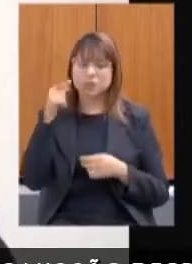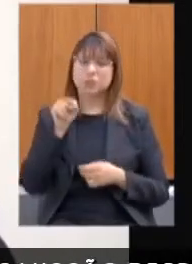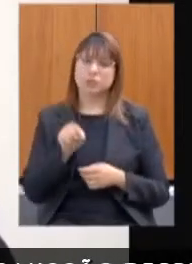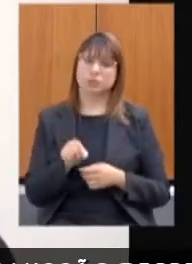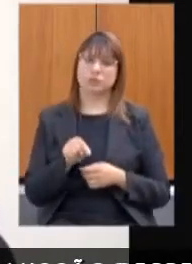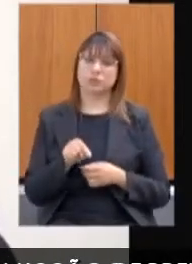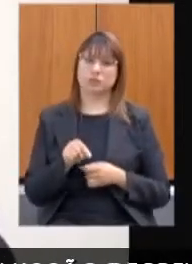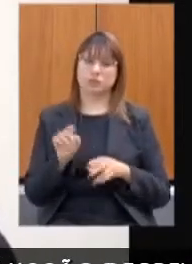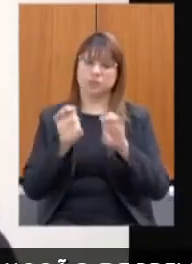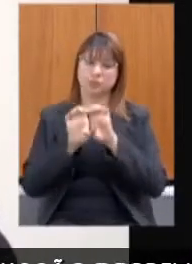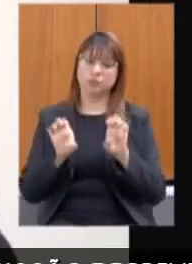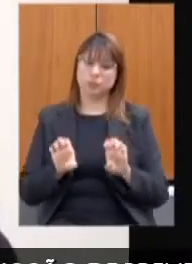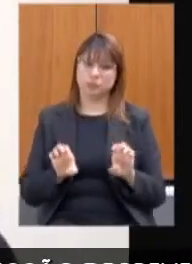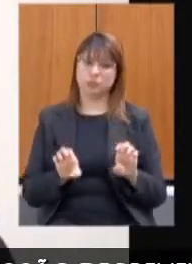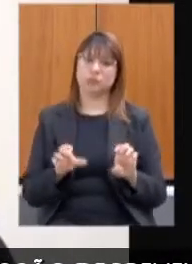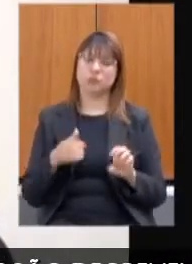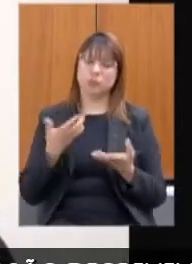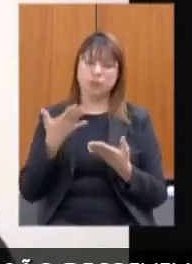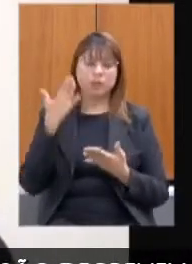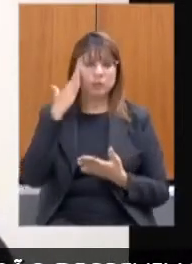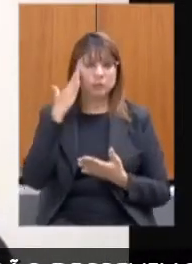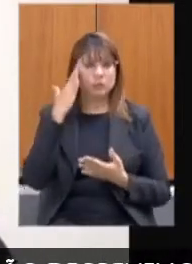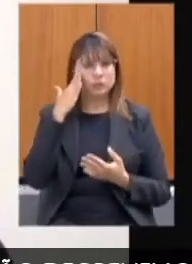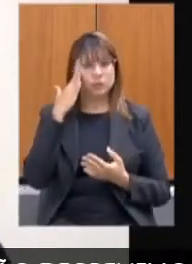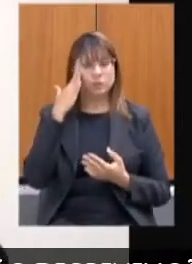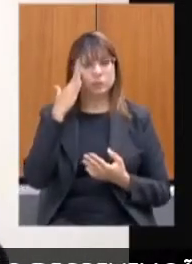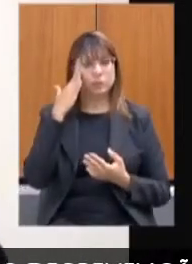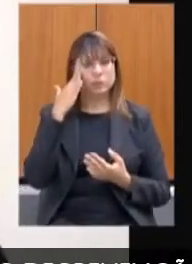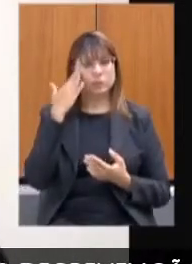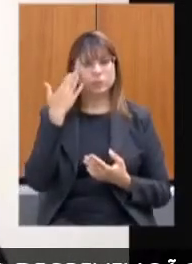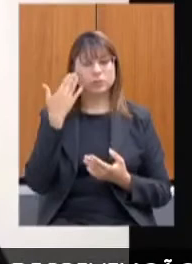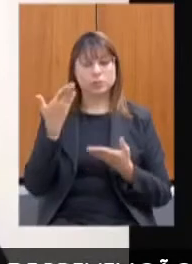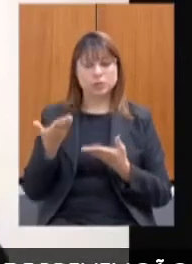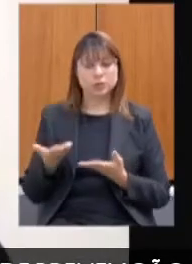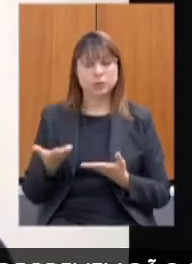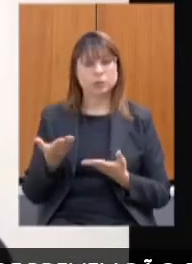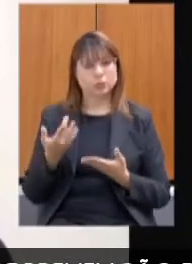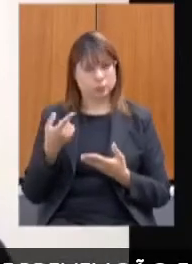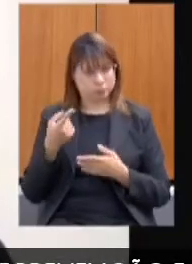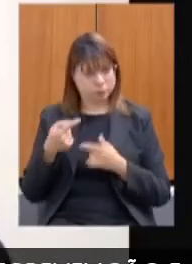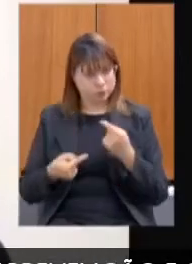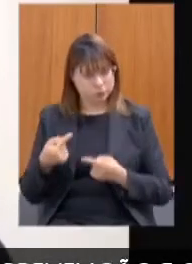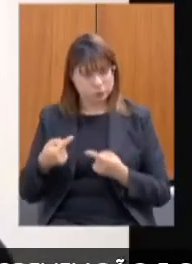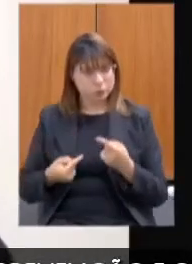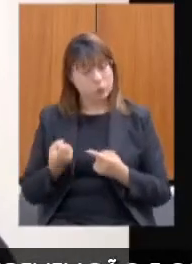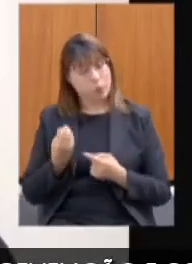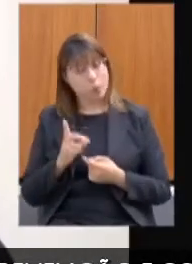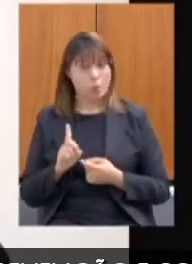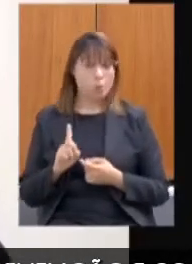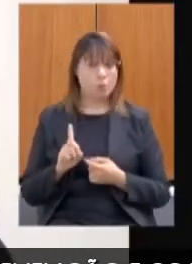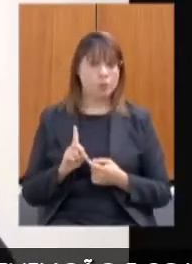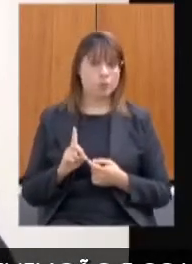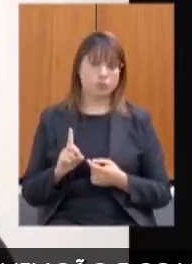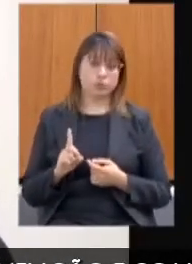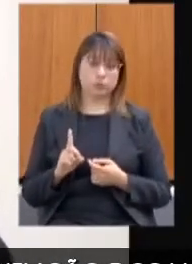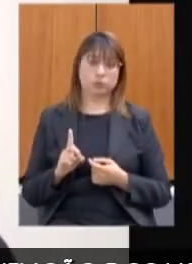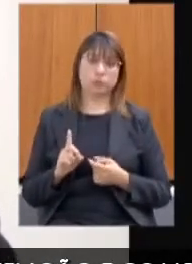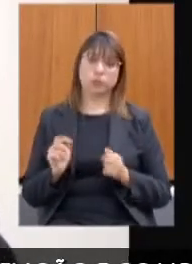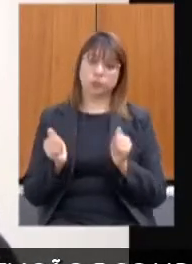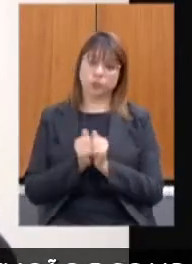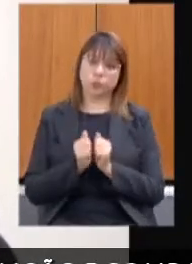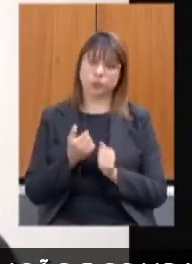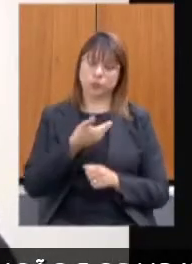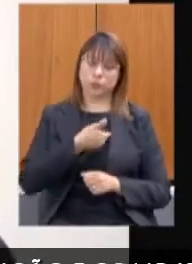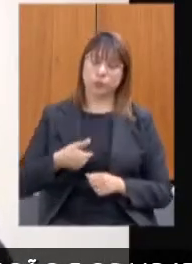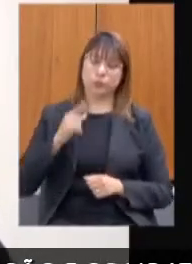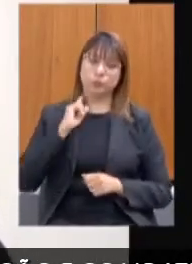estrutural. Então, eu queria saber se isso vem sendo discutido ou não no conjunto do governo de